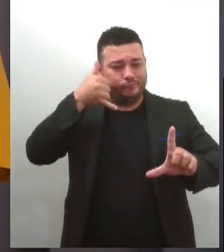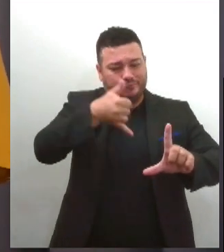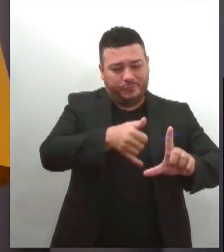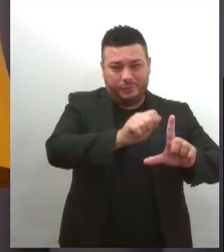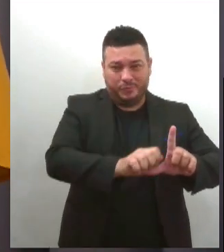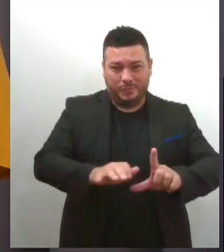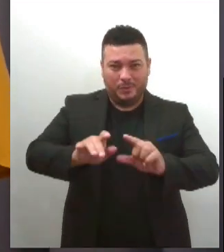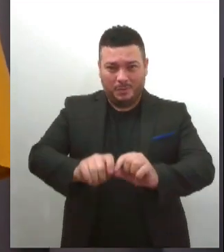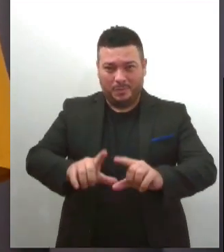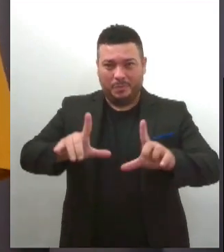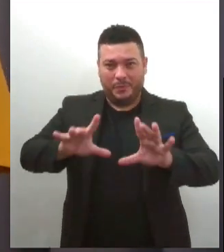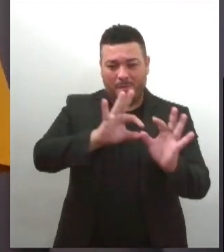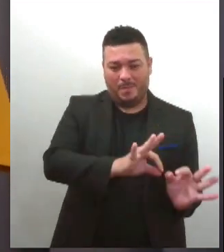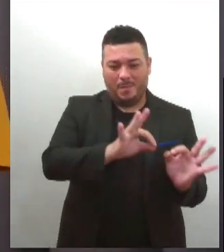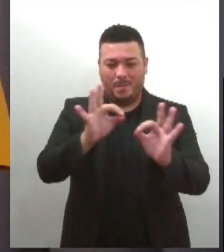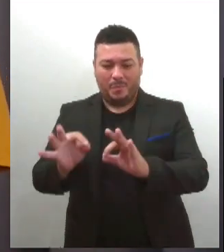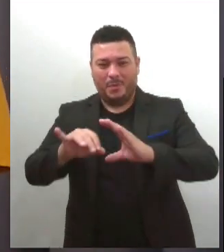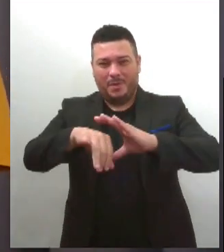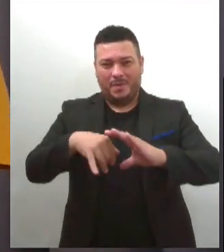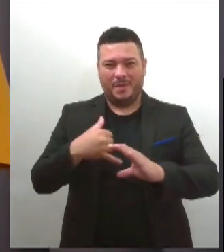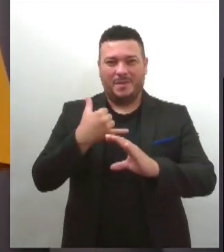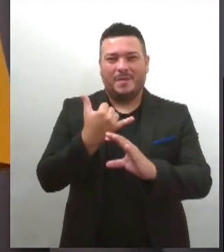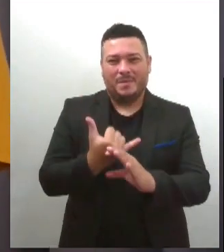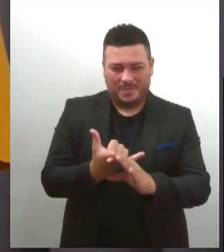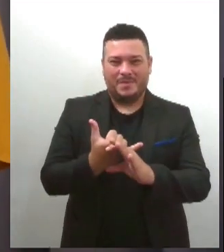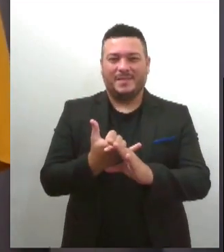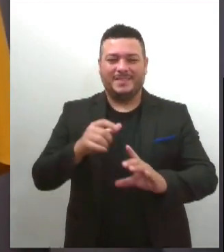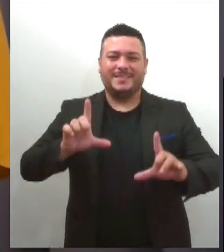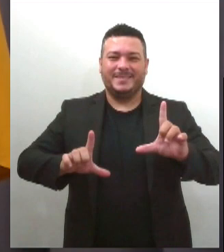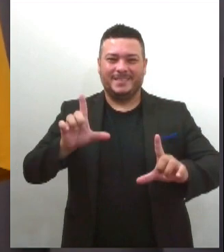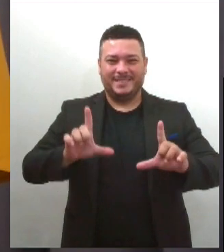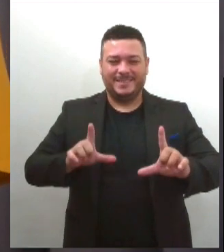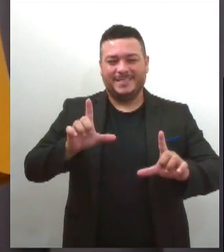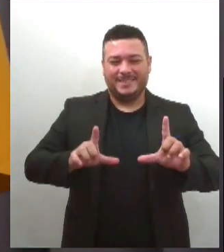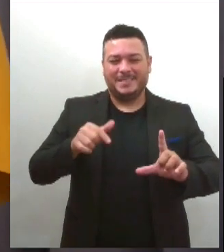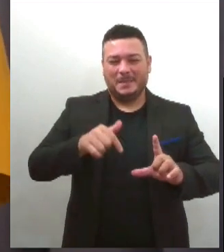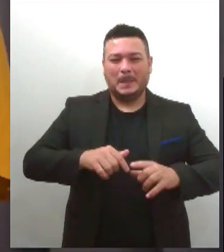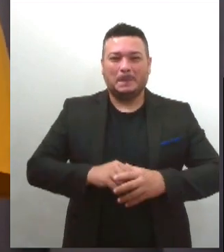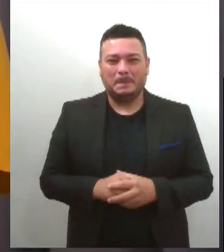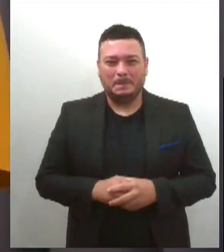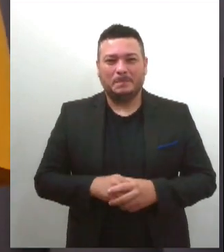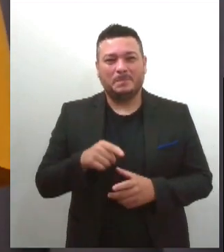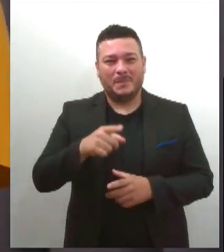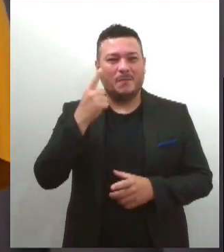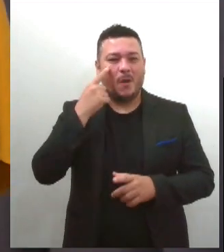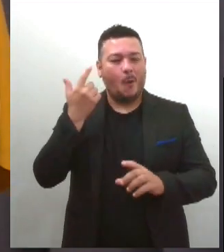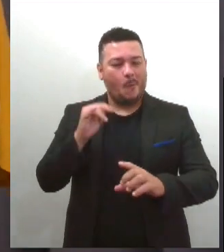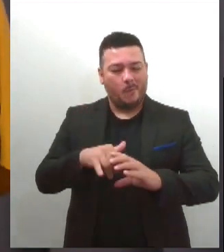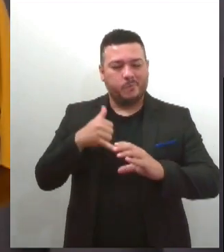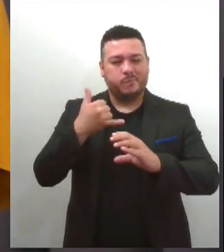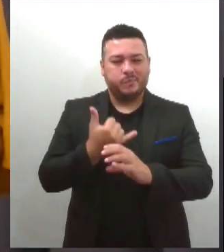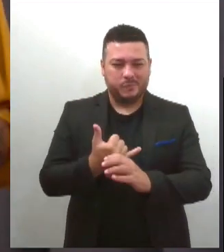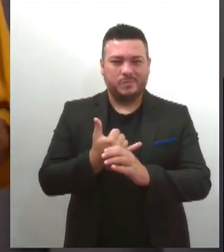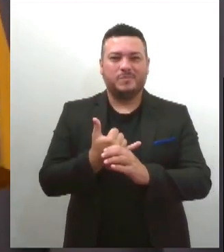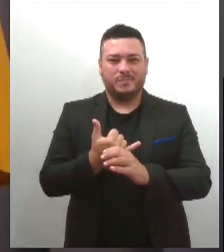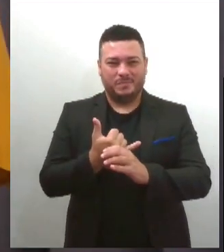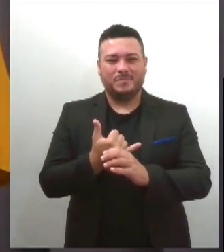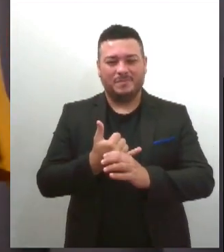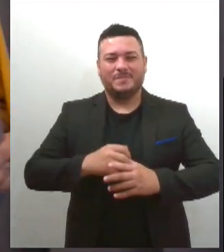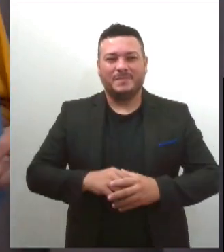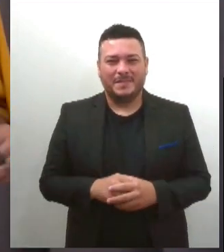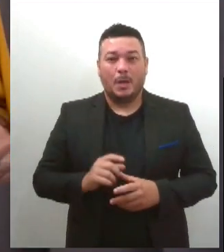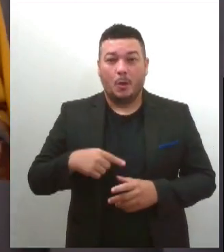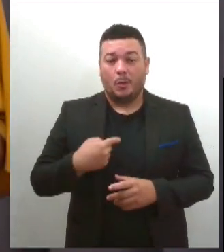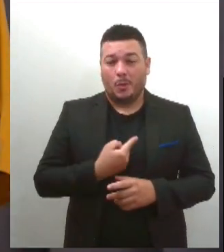celular, o QR Code localizado aqui no canto inferior esquerdo da tela e você será direcionado aí para o nosso YouTube.